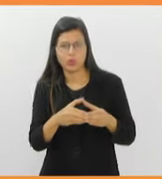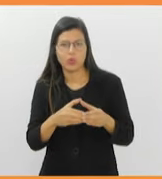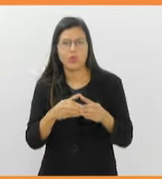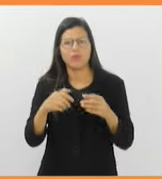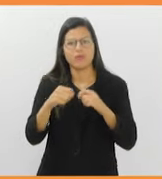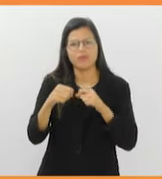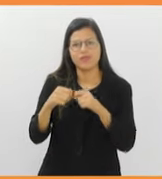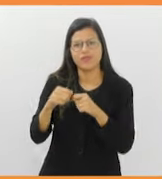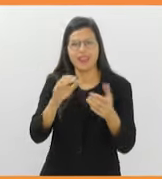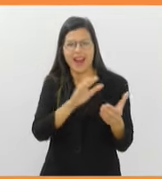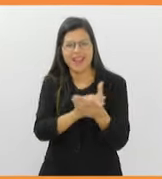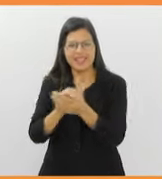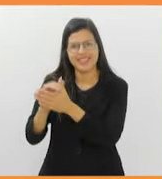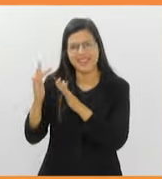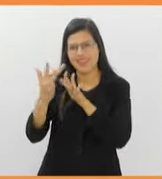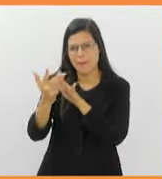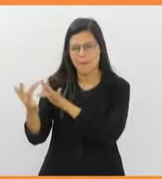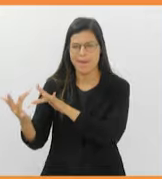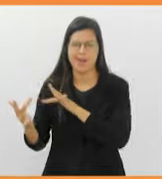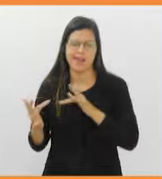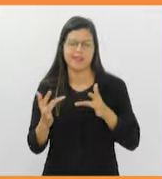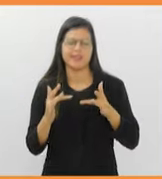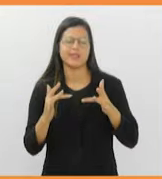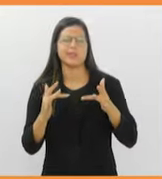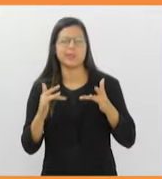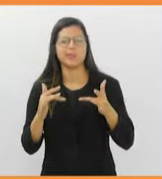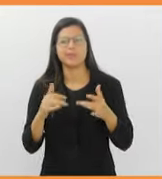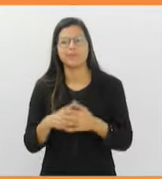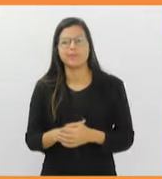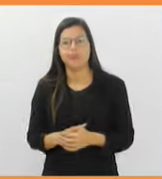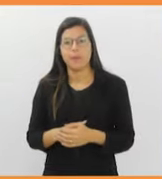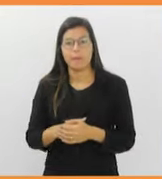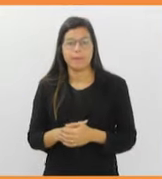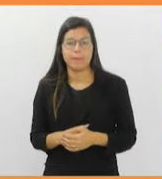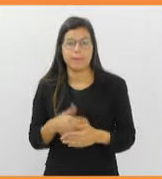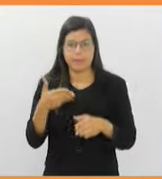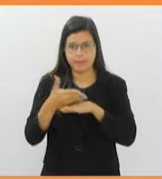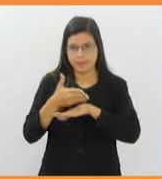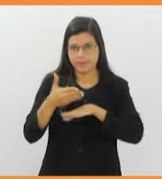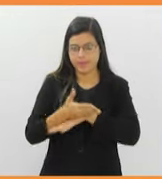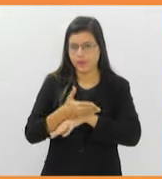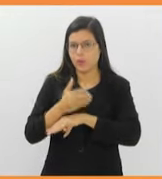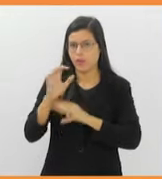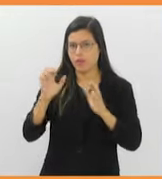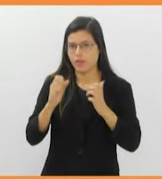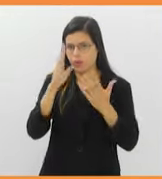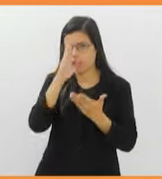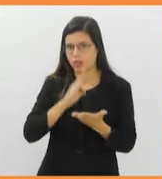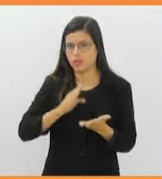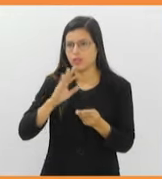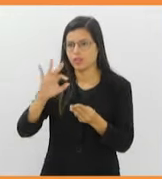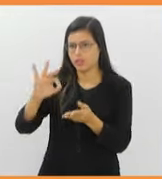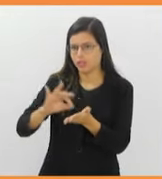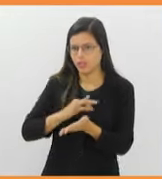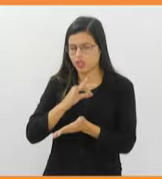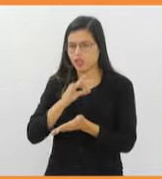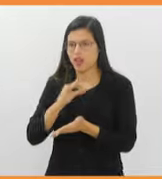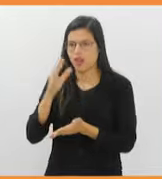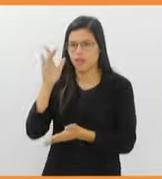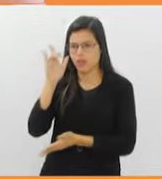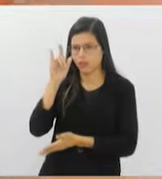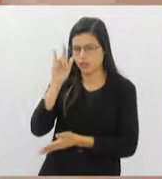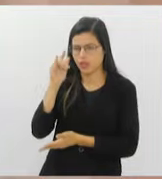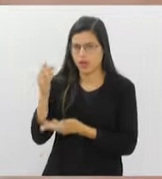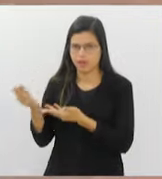divertir os que já são namorados na roda de samba. Para participar do evento gratuito, basta se inscrever em arroba planetário do